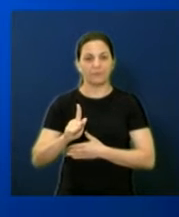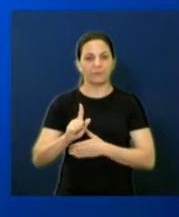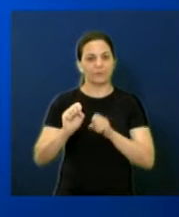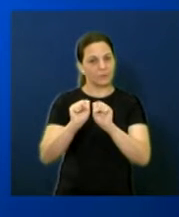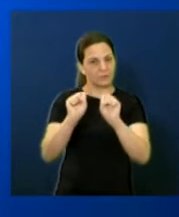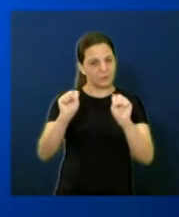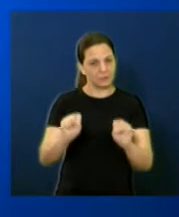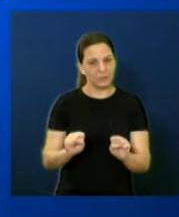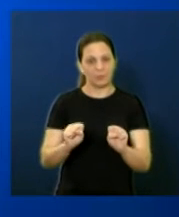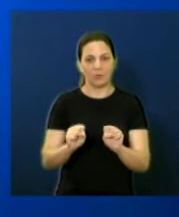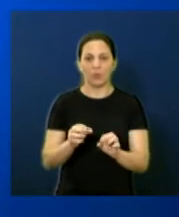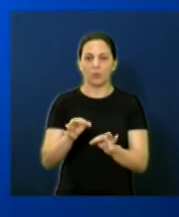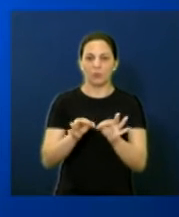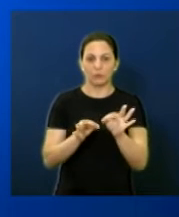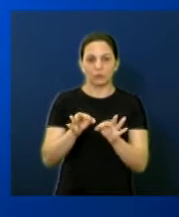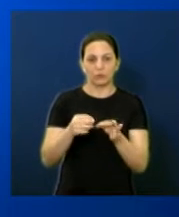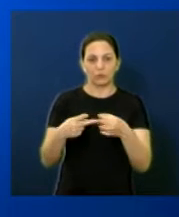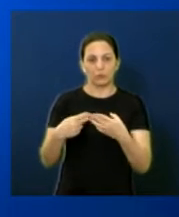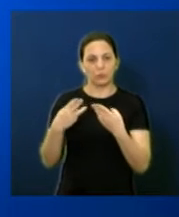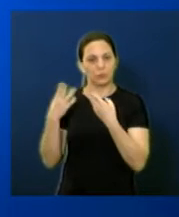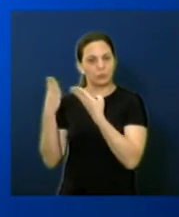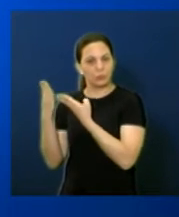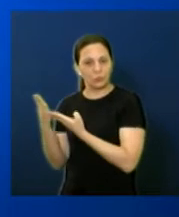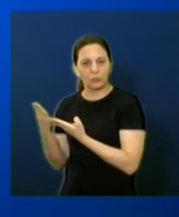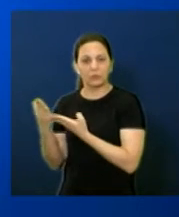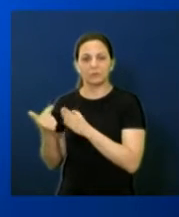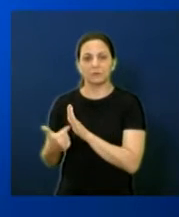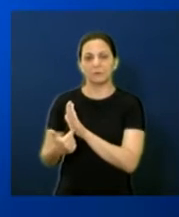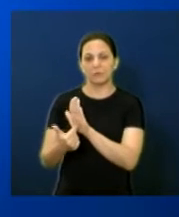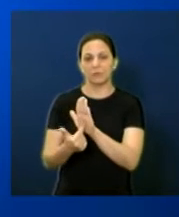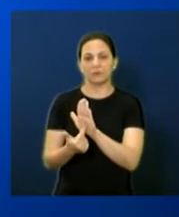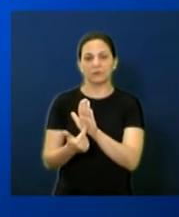projetos Parque Linear Complexo Esportivo Pinheirinho,